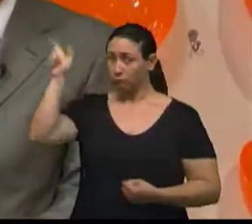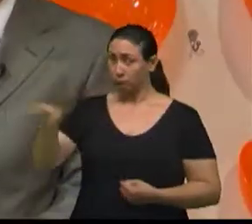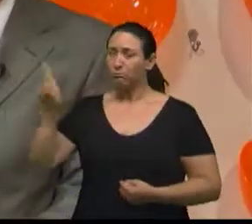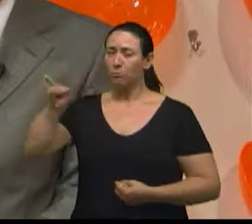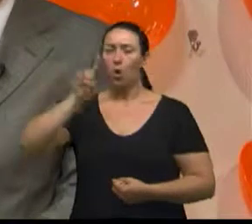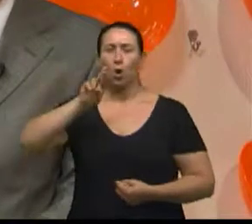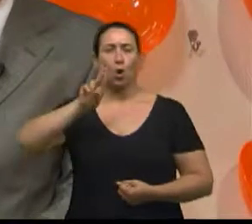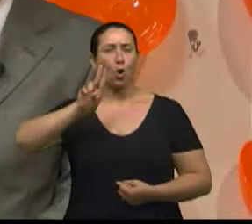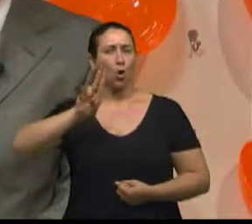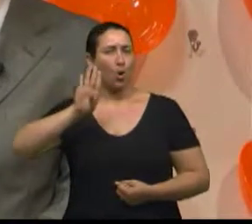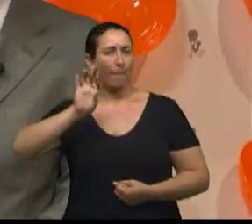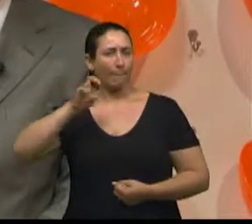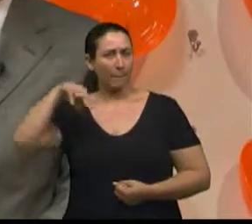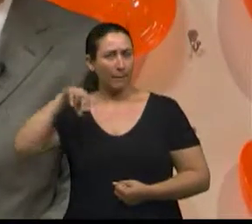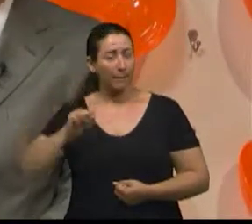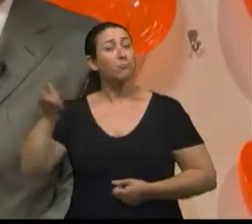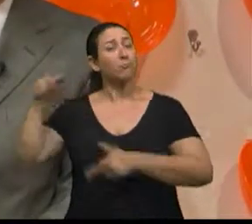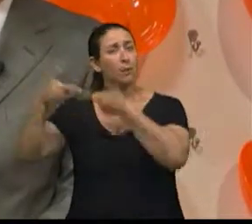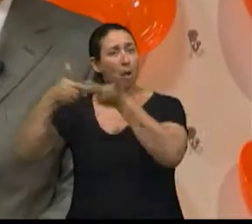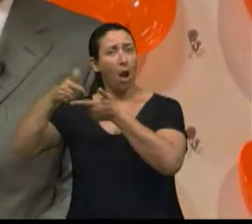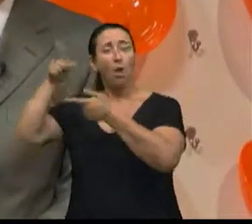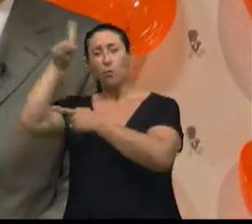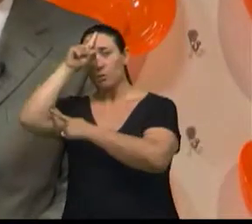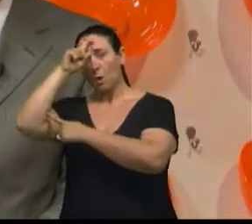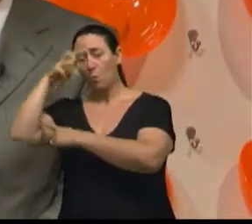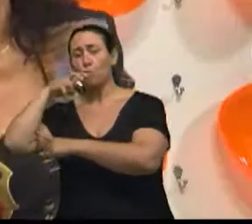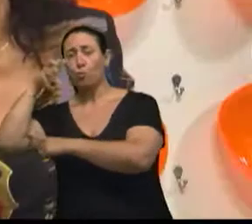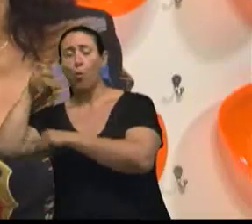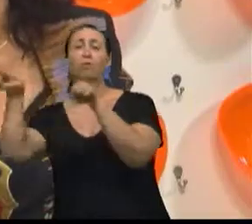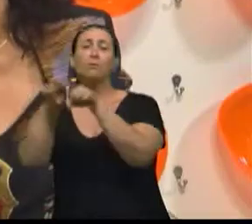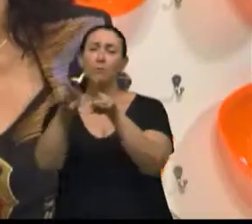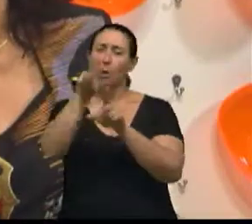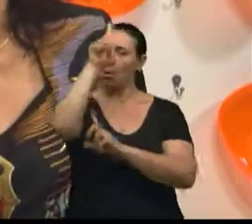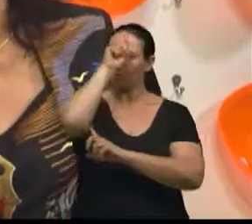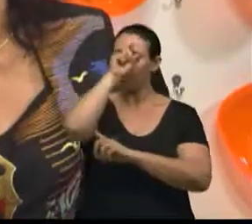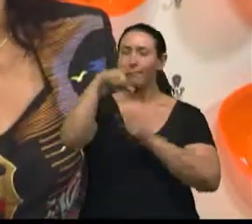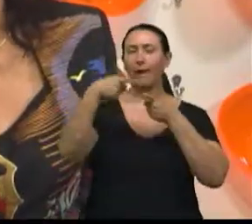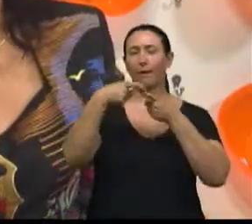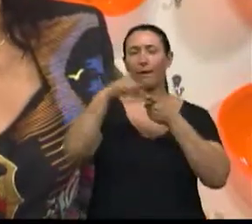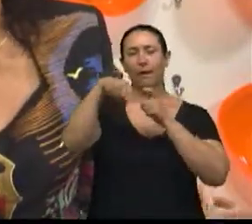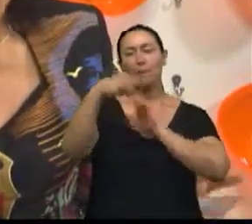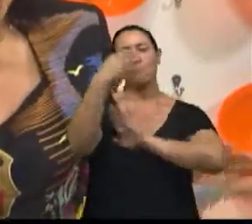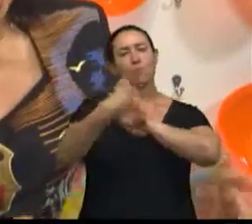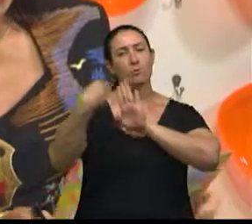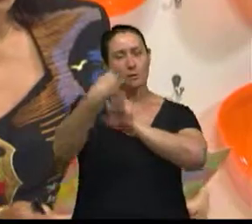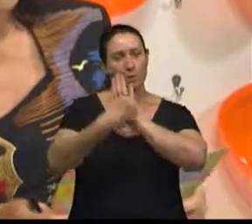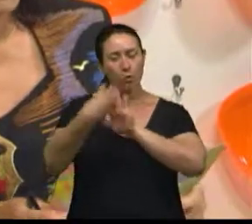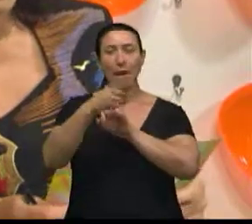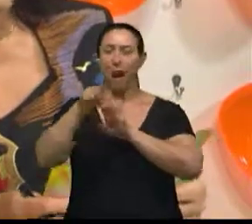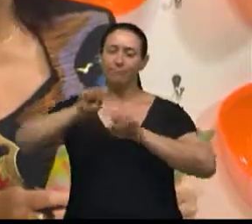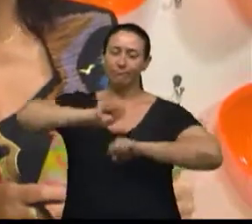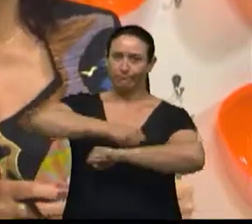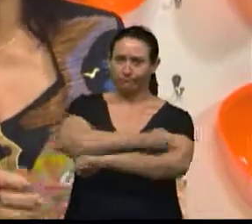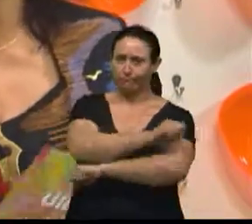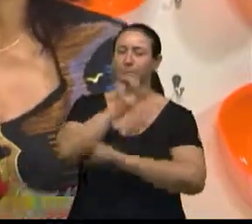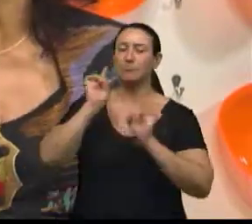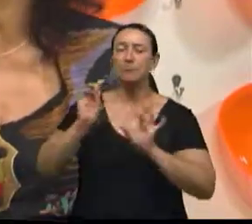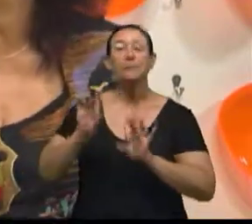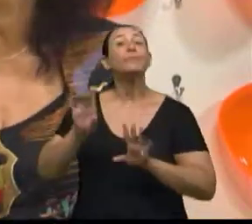Rubens Milman, que também é médico do Hospital Pronto Socorro de Porto Alegre e da Clínica Traumato Moinhos. Doutor Milman,